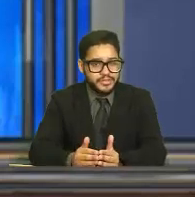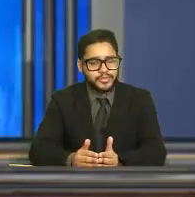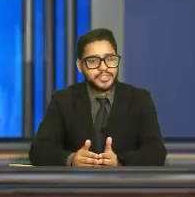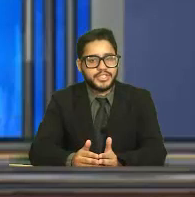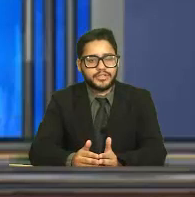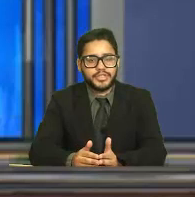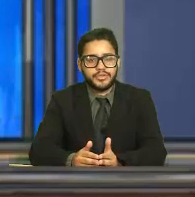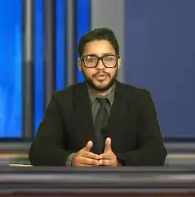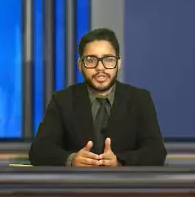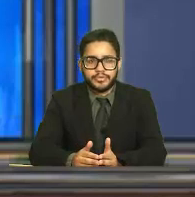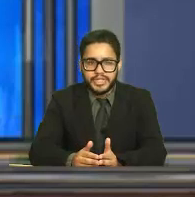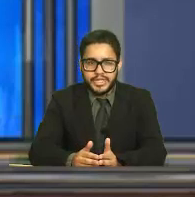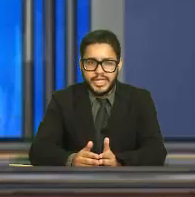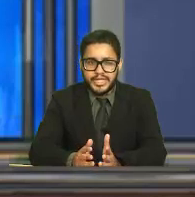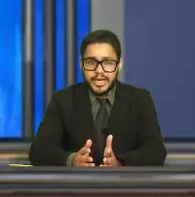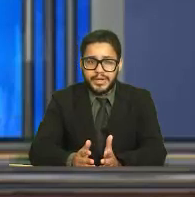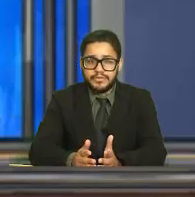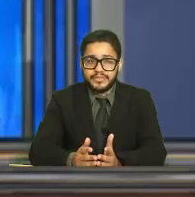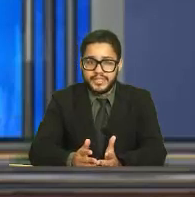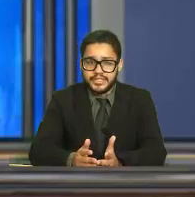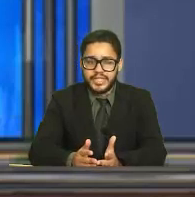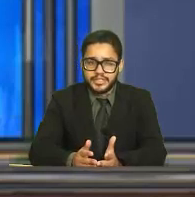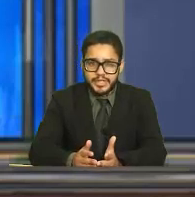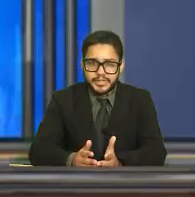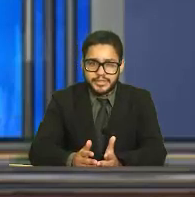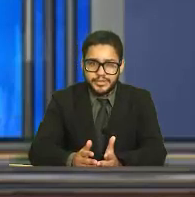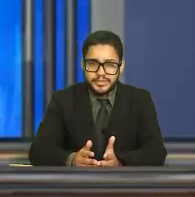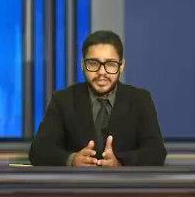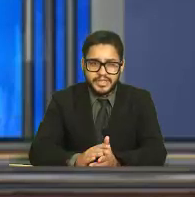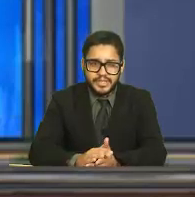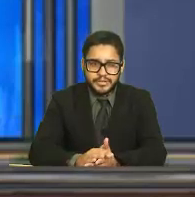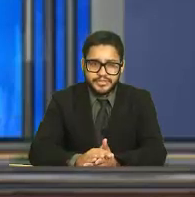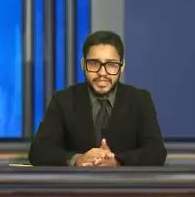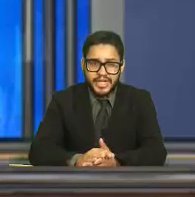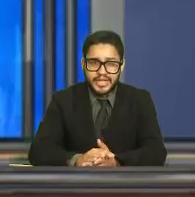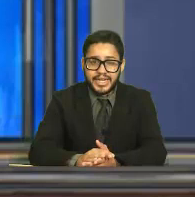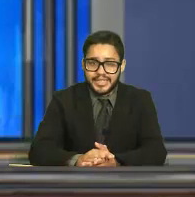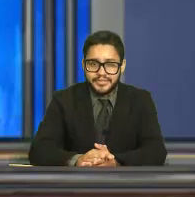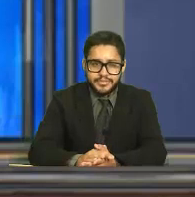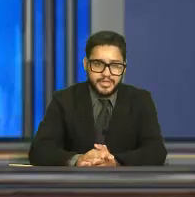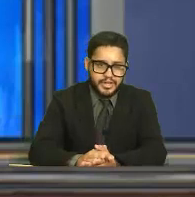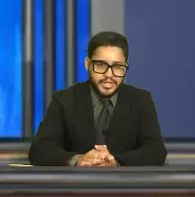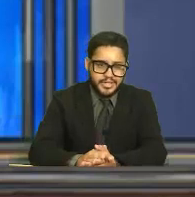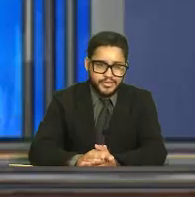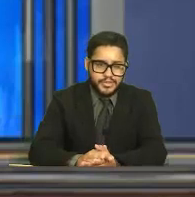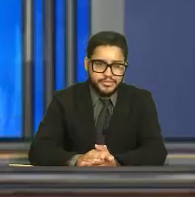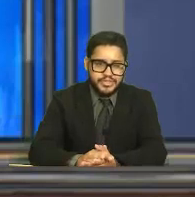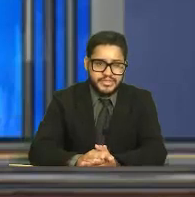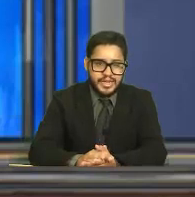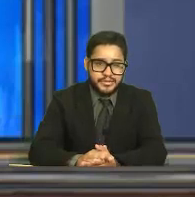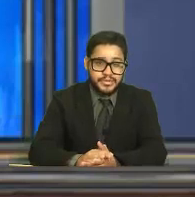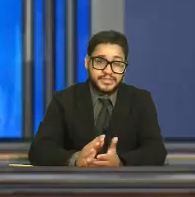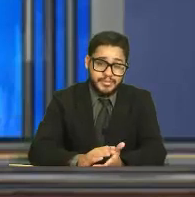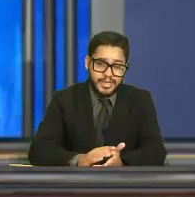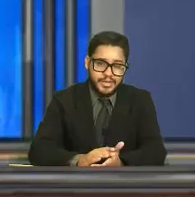nós e toda a diretoria Do Portal Brim Quer para vocês Telespectadores e internautas Ficar cada vez melhor O nosso